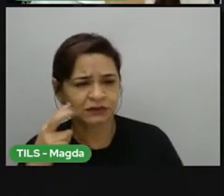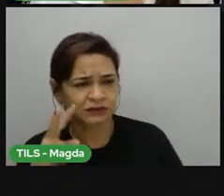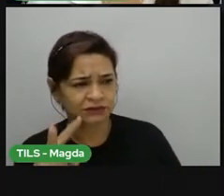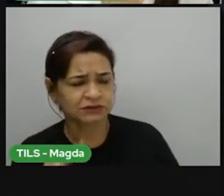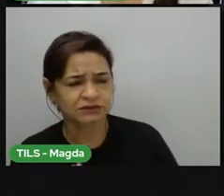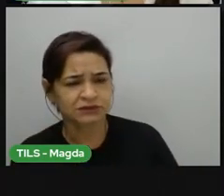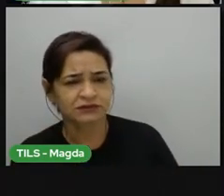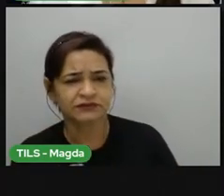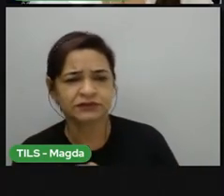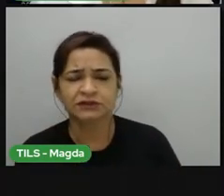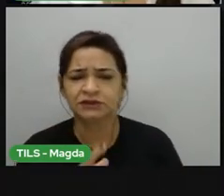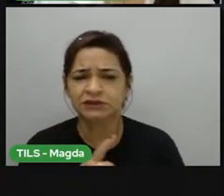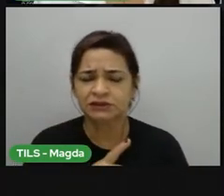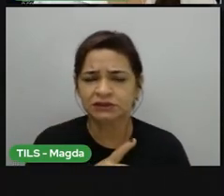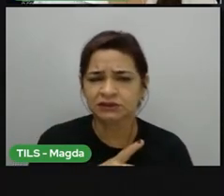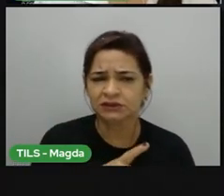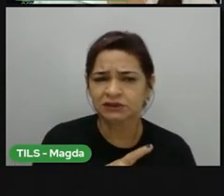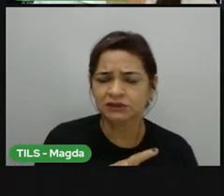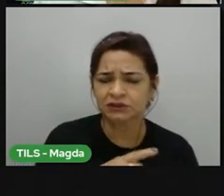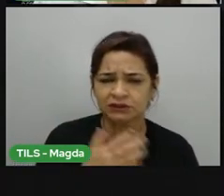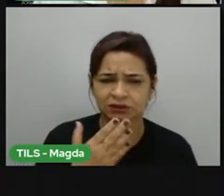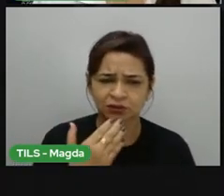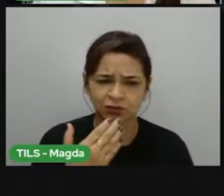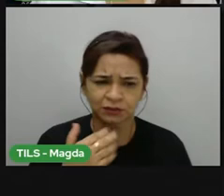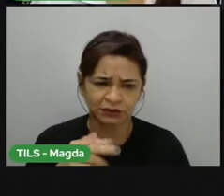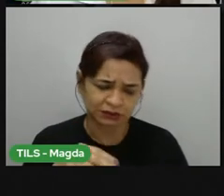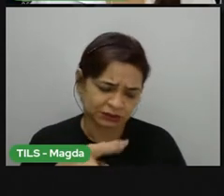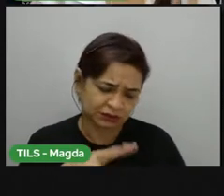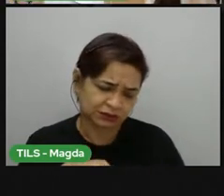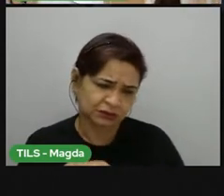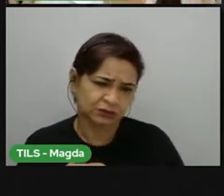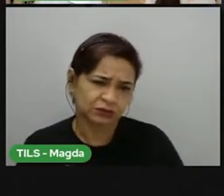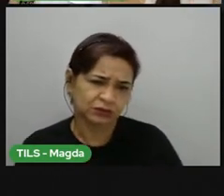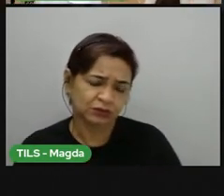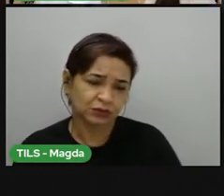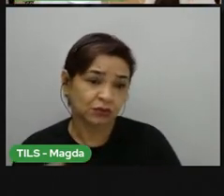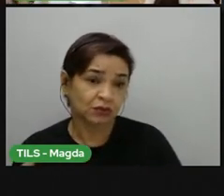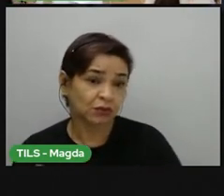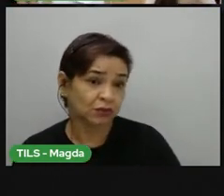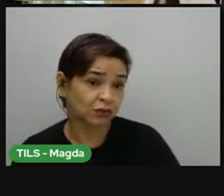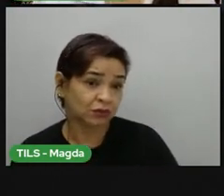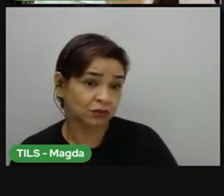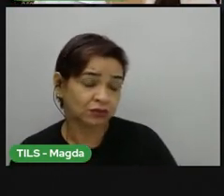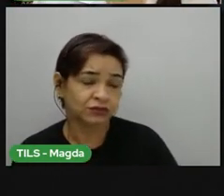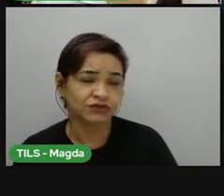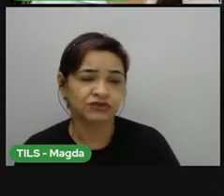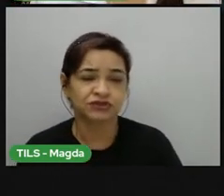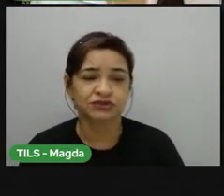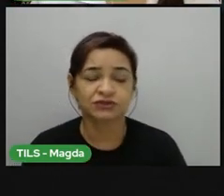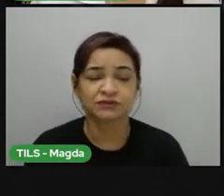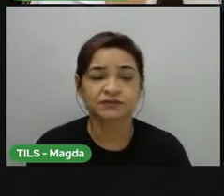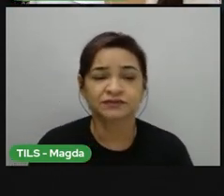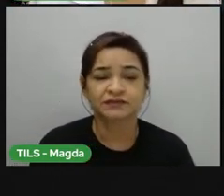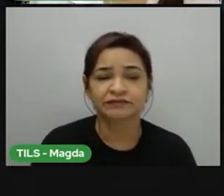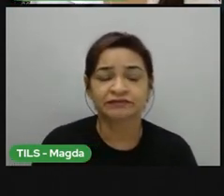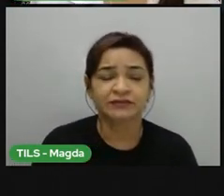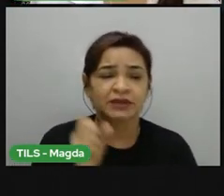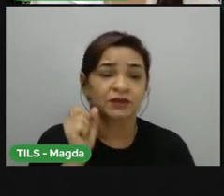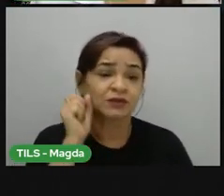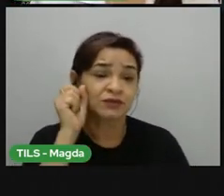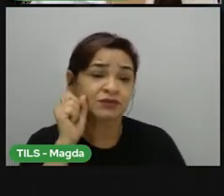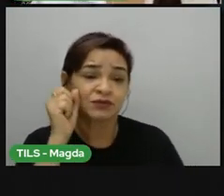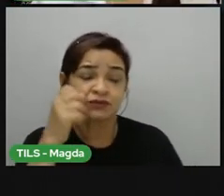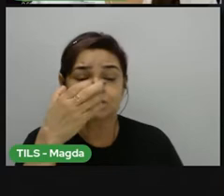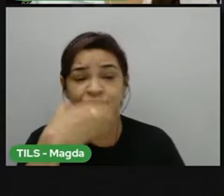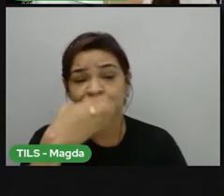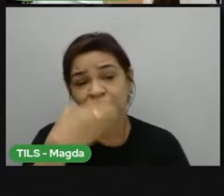E quando viram lá no cardápio, por exemplo, hoje está na promoção de um suco de frutas